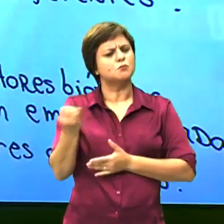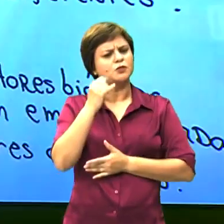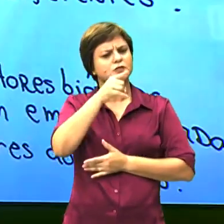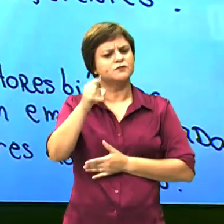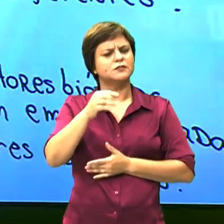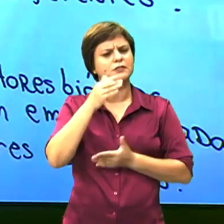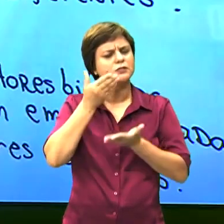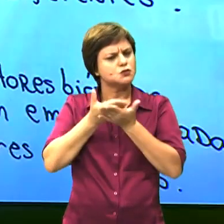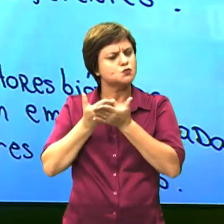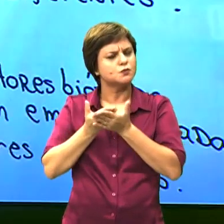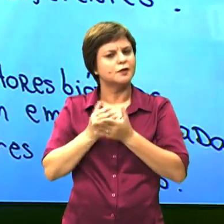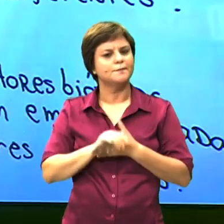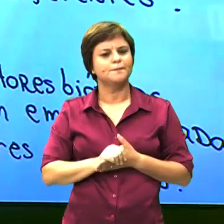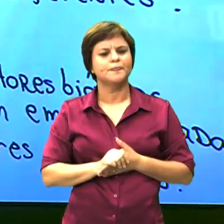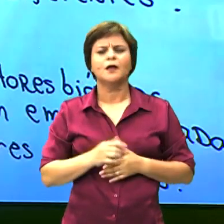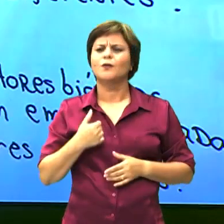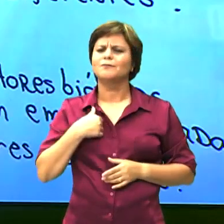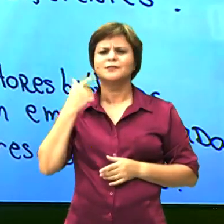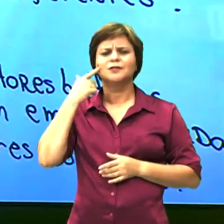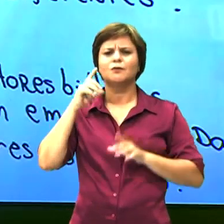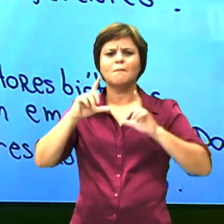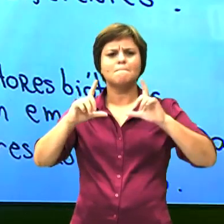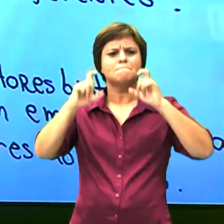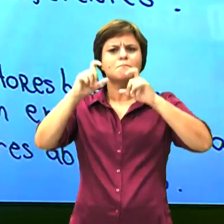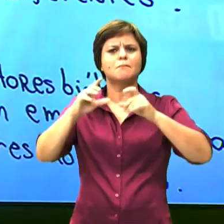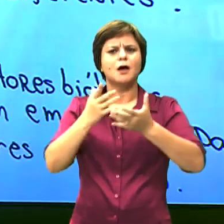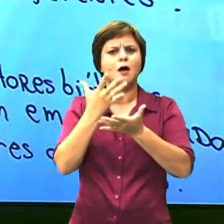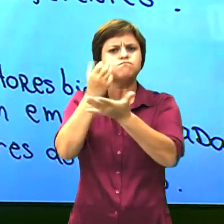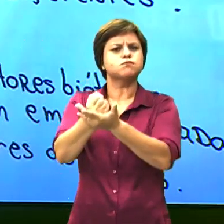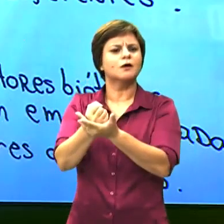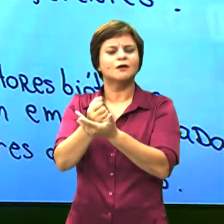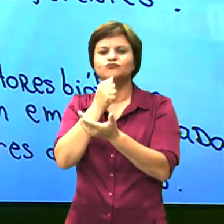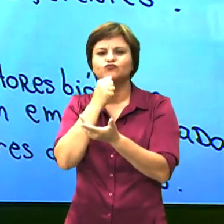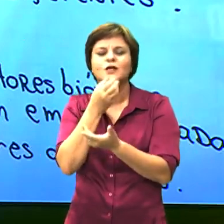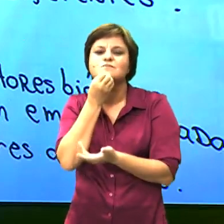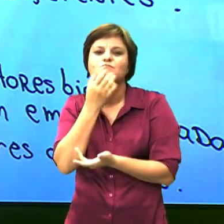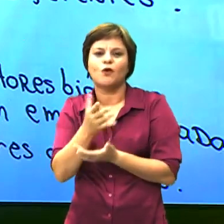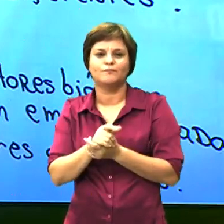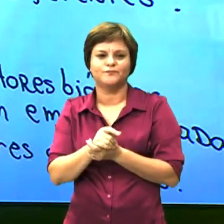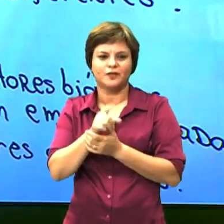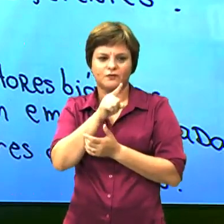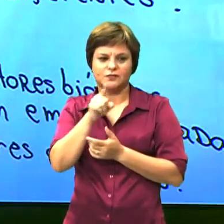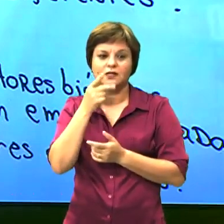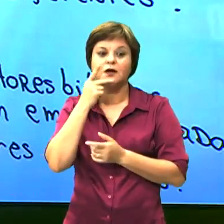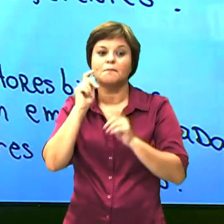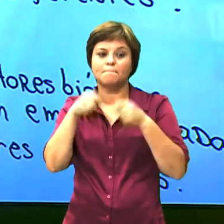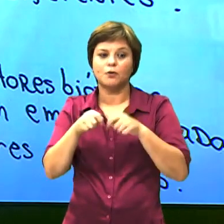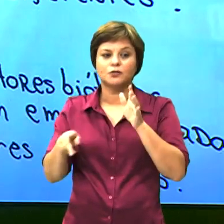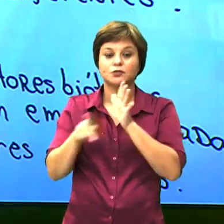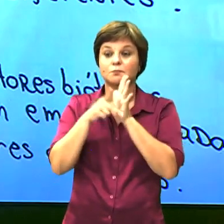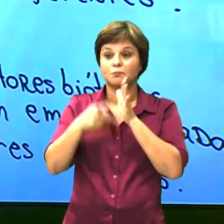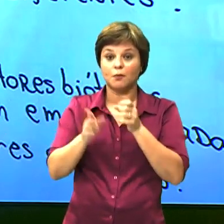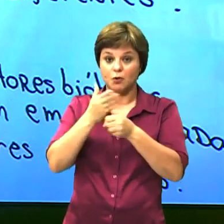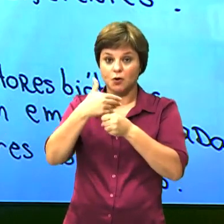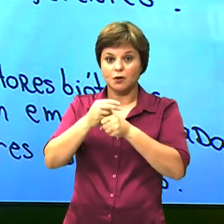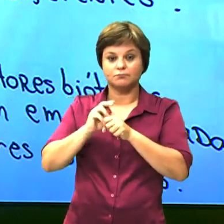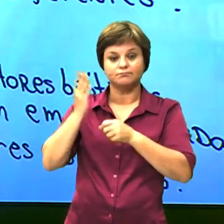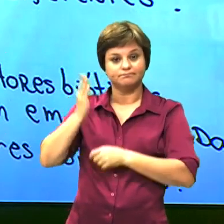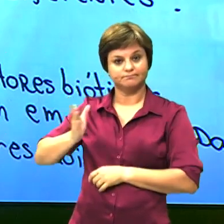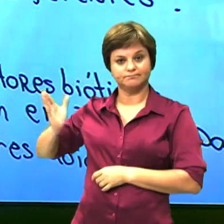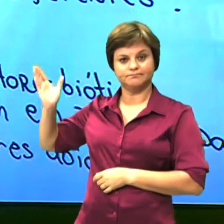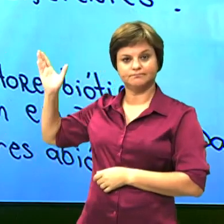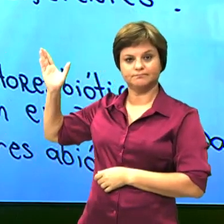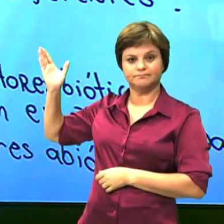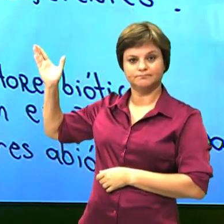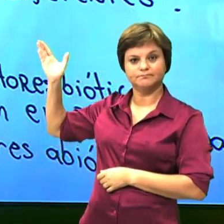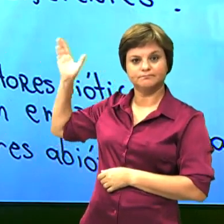estude. Ah, professor, mas se eu der o print na tela, não vai ficar tão bom. Você pode pegar lá no Biologia Primandade, que vai aparecer